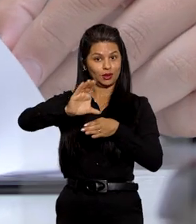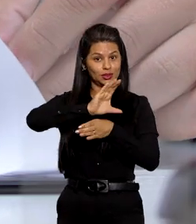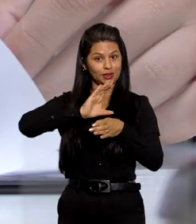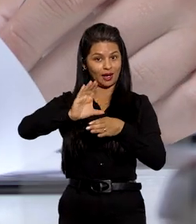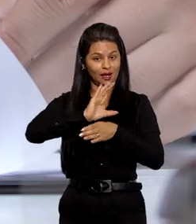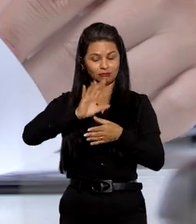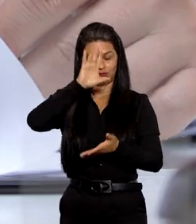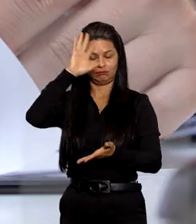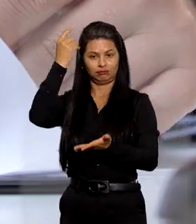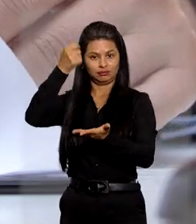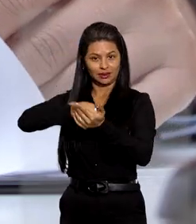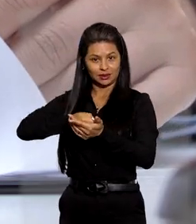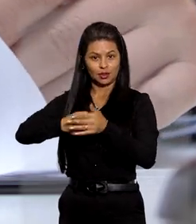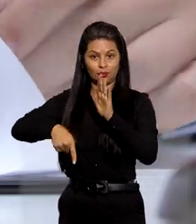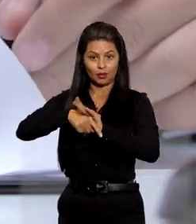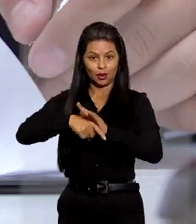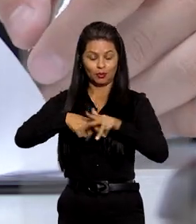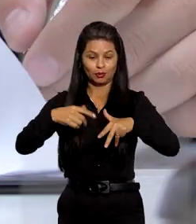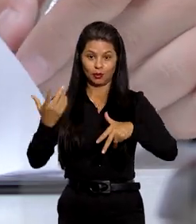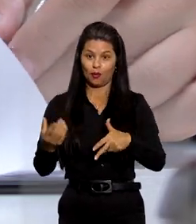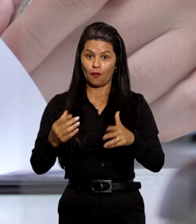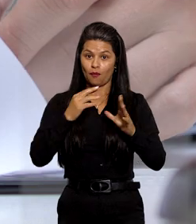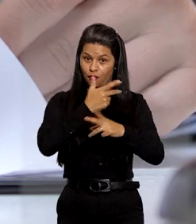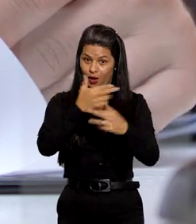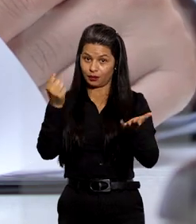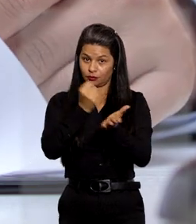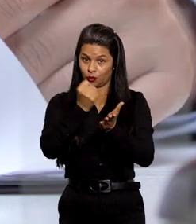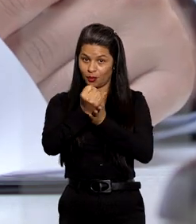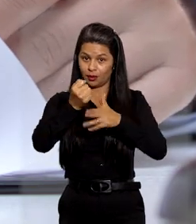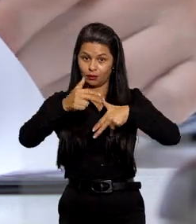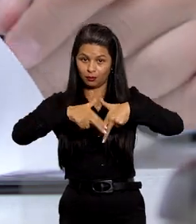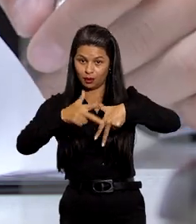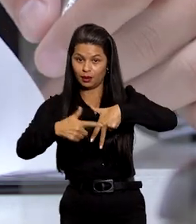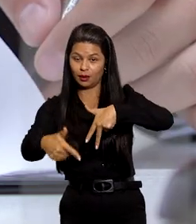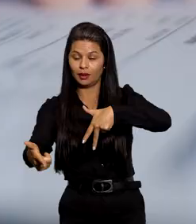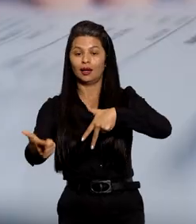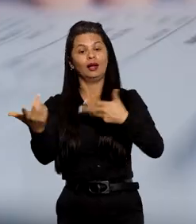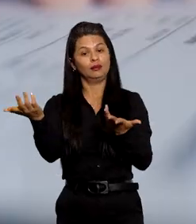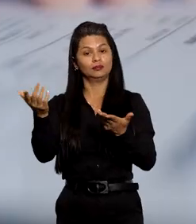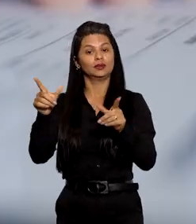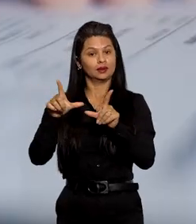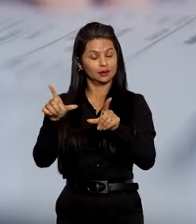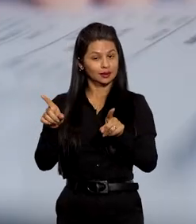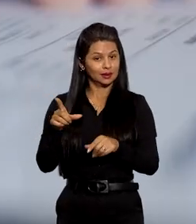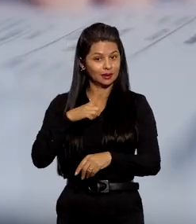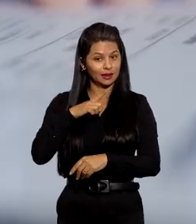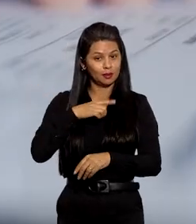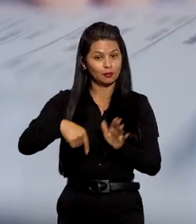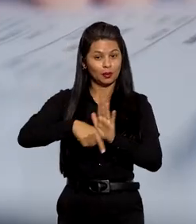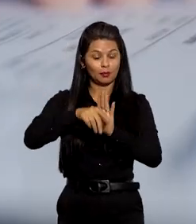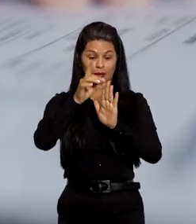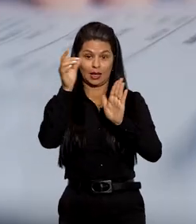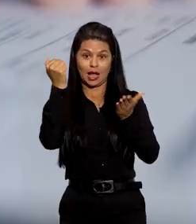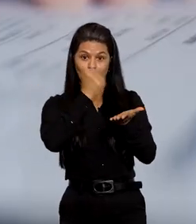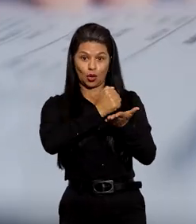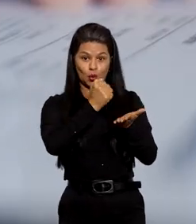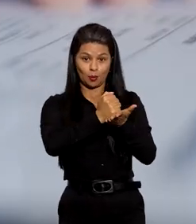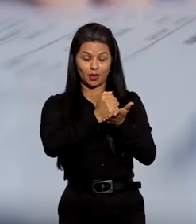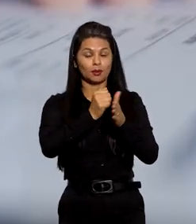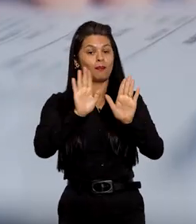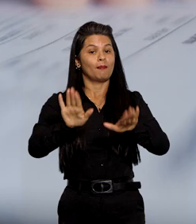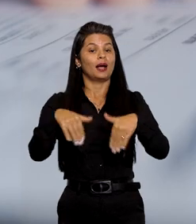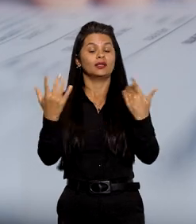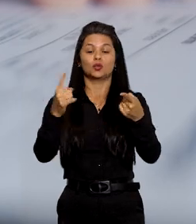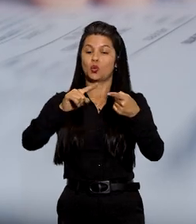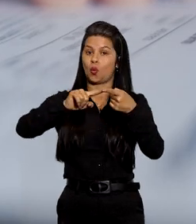definiu que a parte indisponível do patrimônio, que cabe aos herdeiros necessários, pode constar em testamento, desde